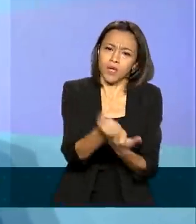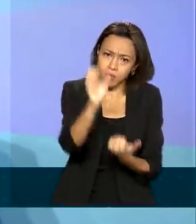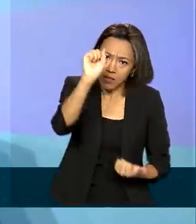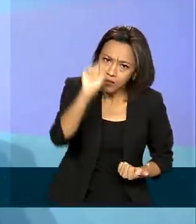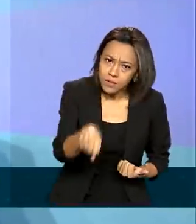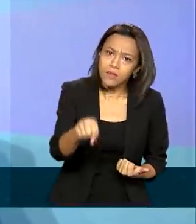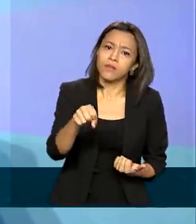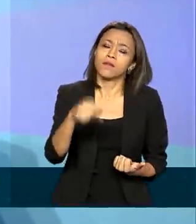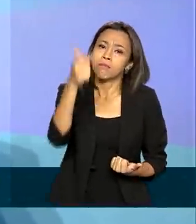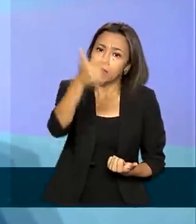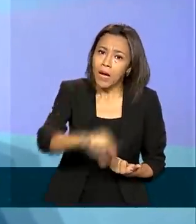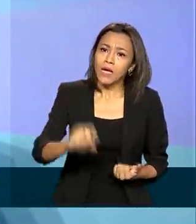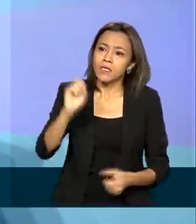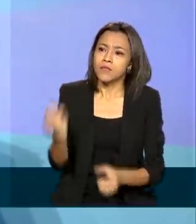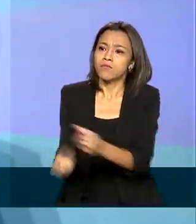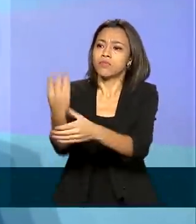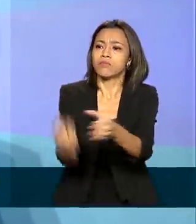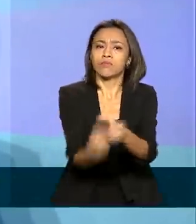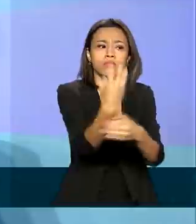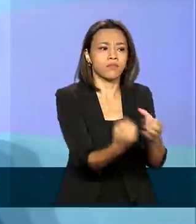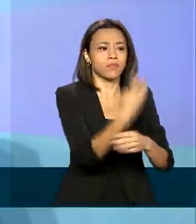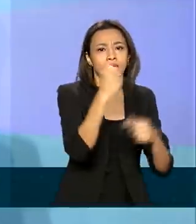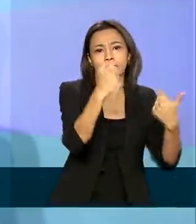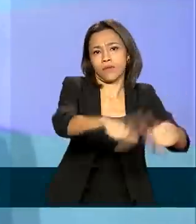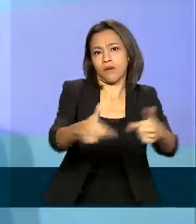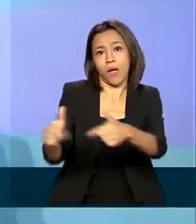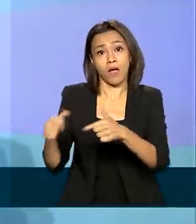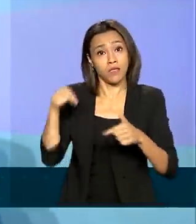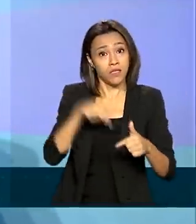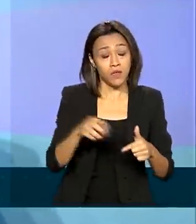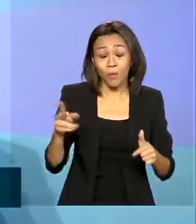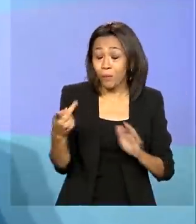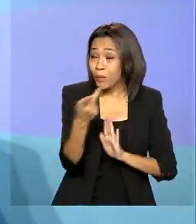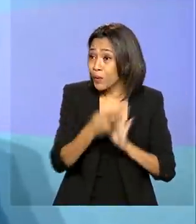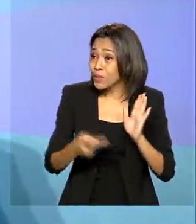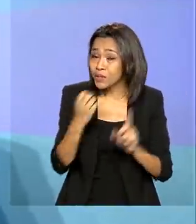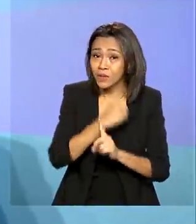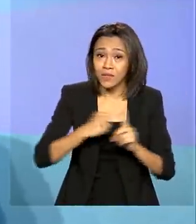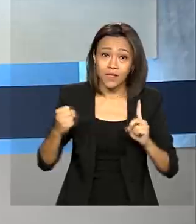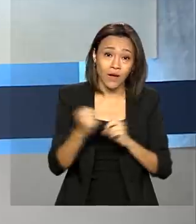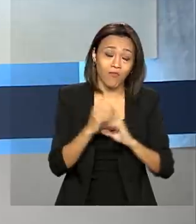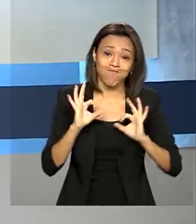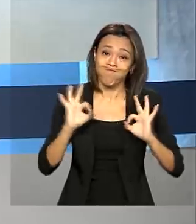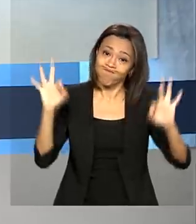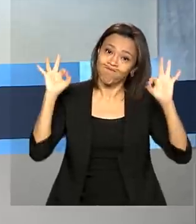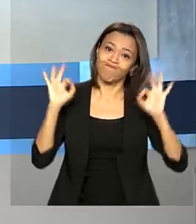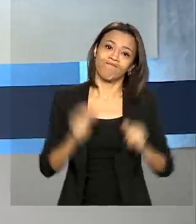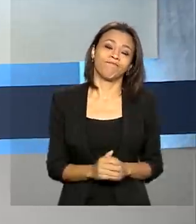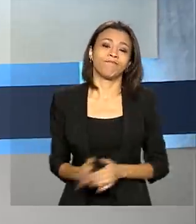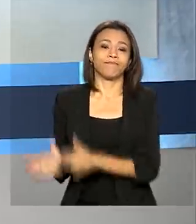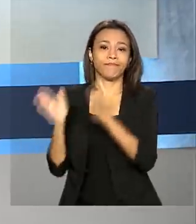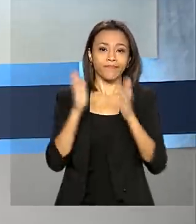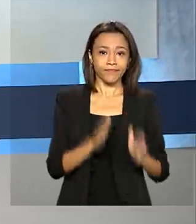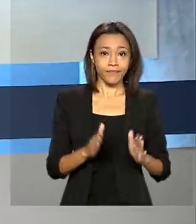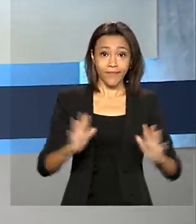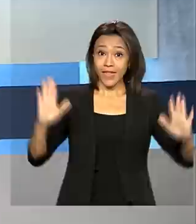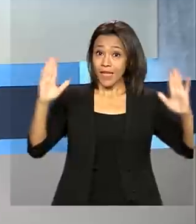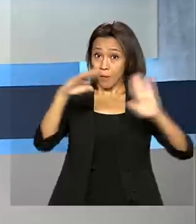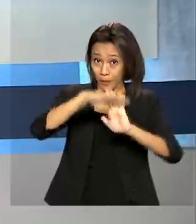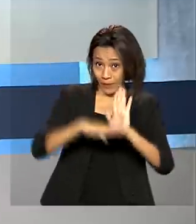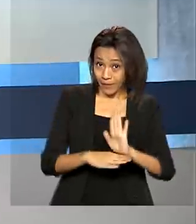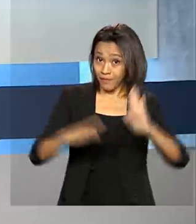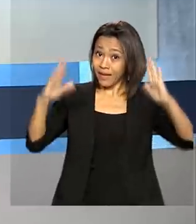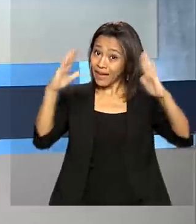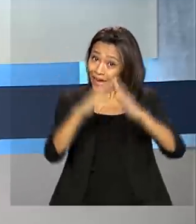mais em criação de empregos, que esse emprego é o melhor projeto social que podemos ter. Casa Verde e Amarela,